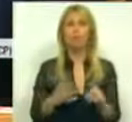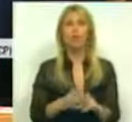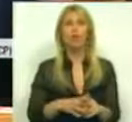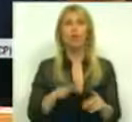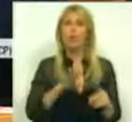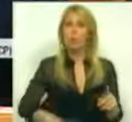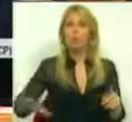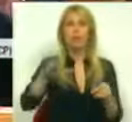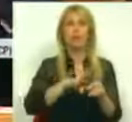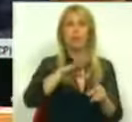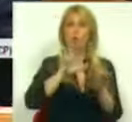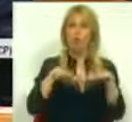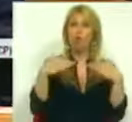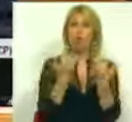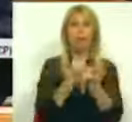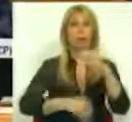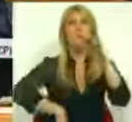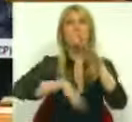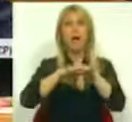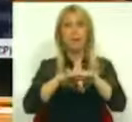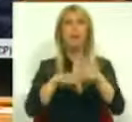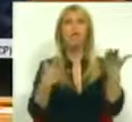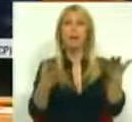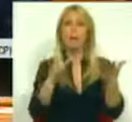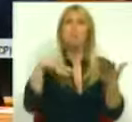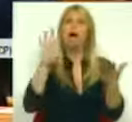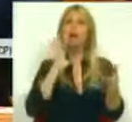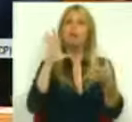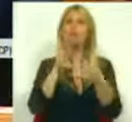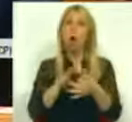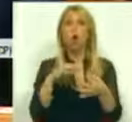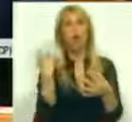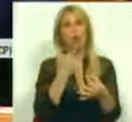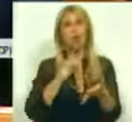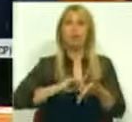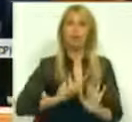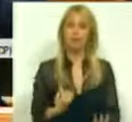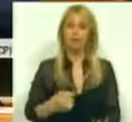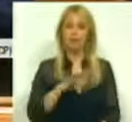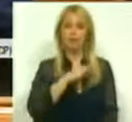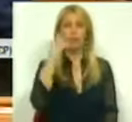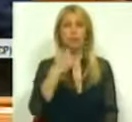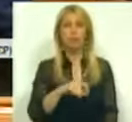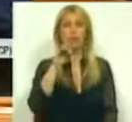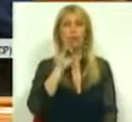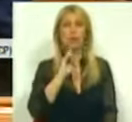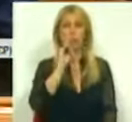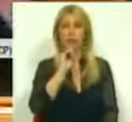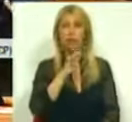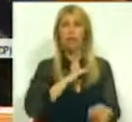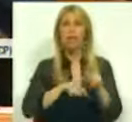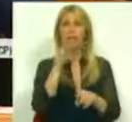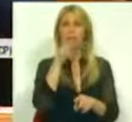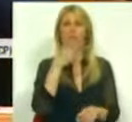Social máximo na medida das nossas possibilidades. Senhor Presidente, Senhores Deputados, não